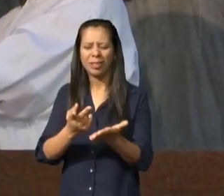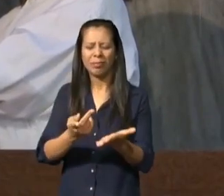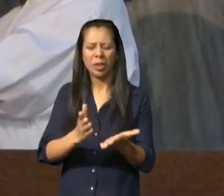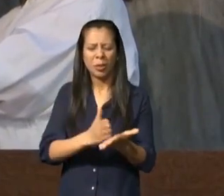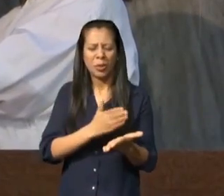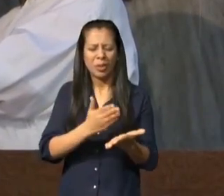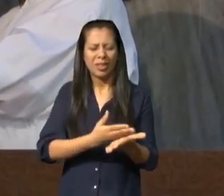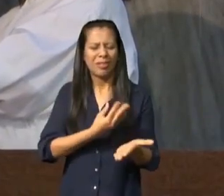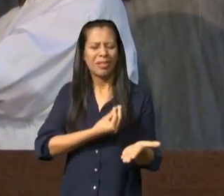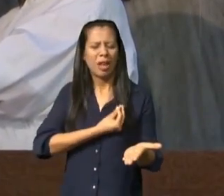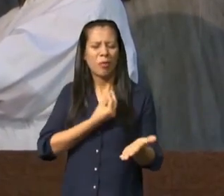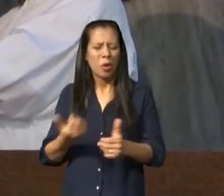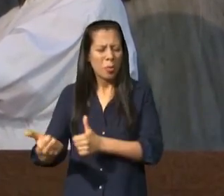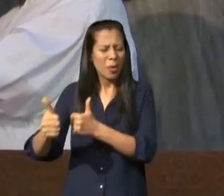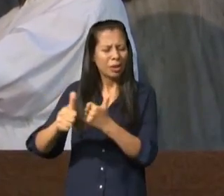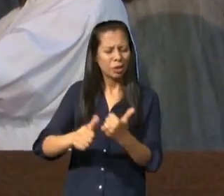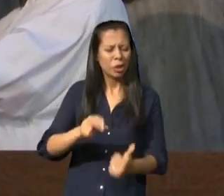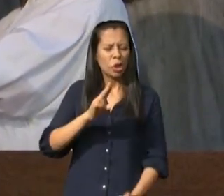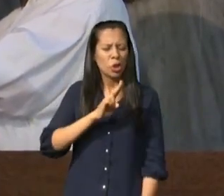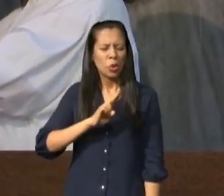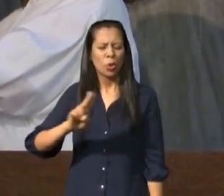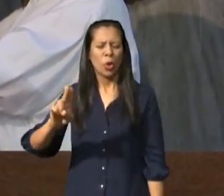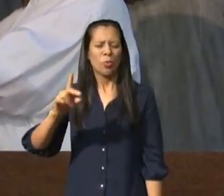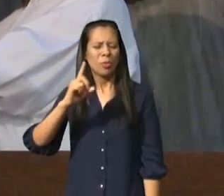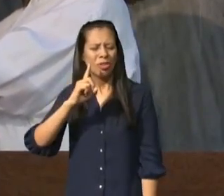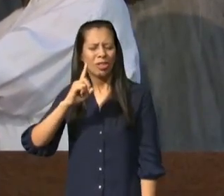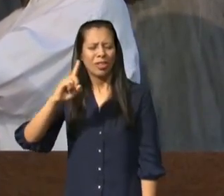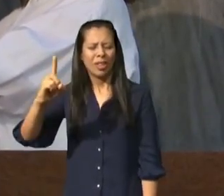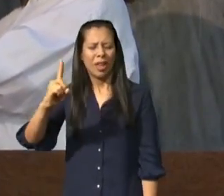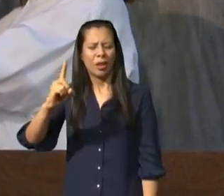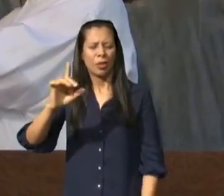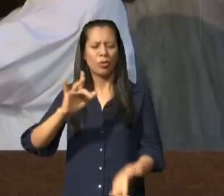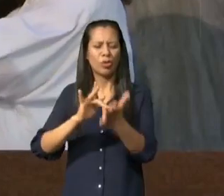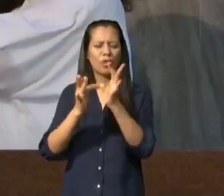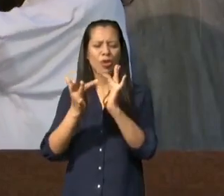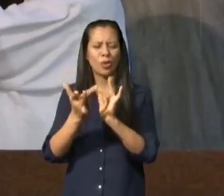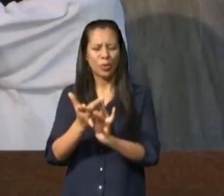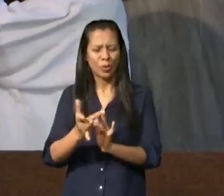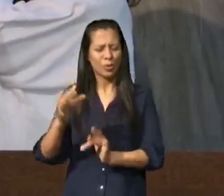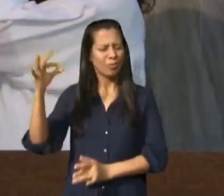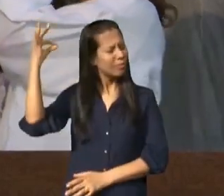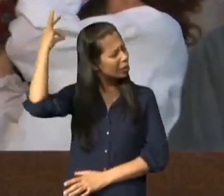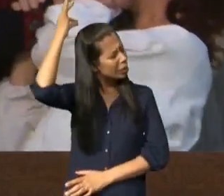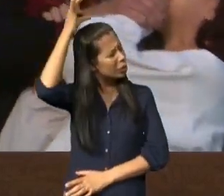do Senhor em nome do Pai do Filho e do Espírito Santo amém